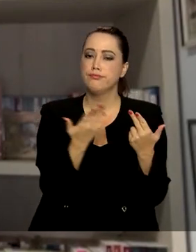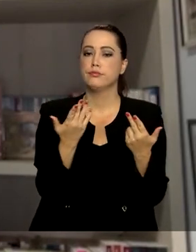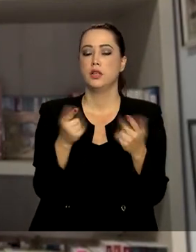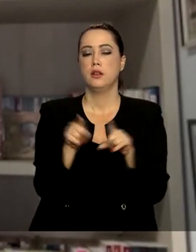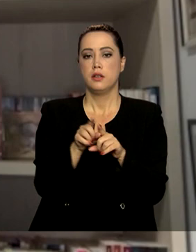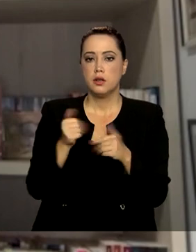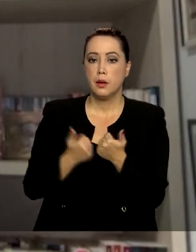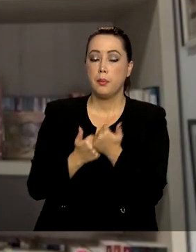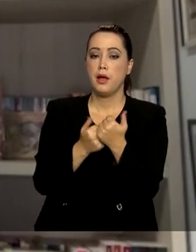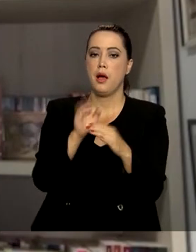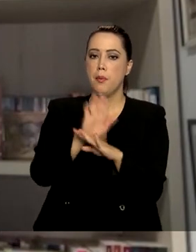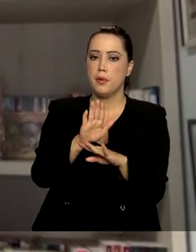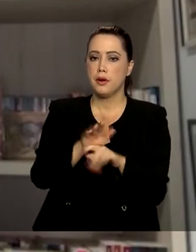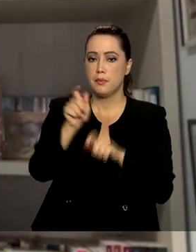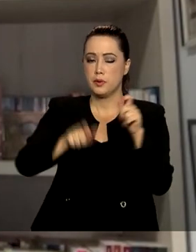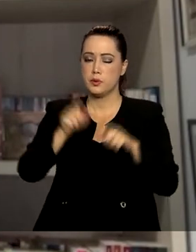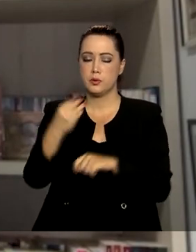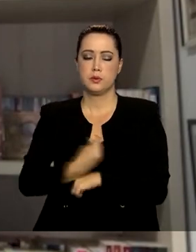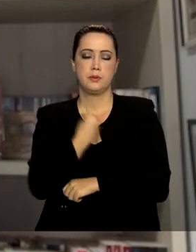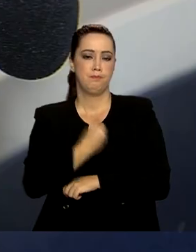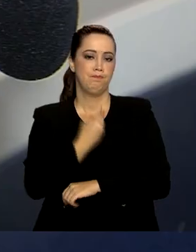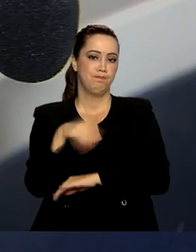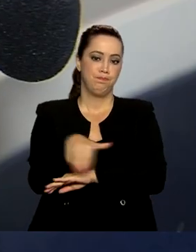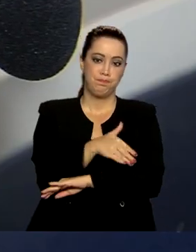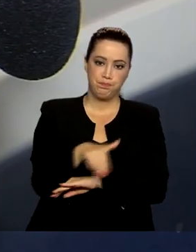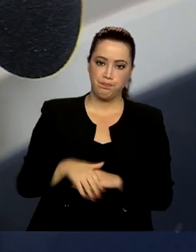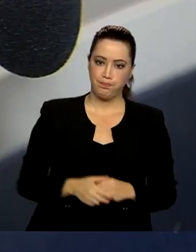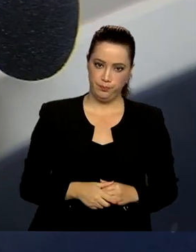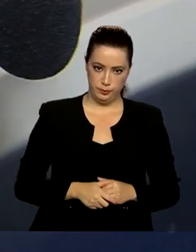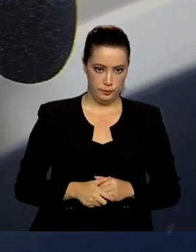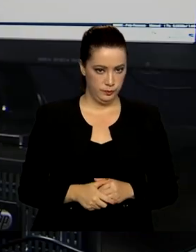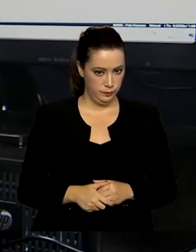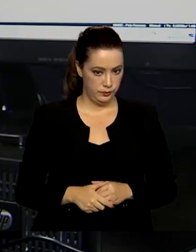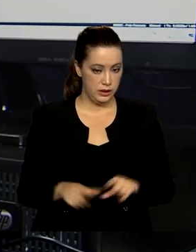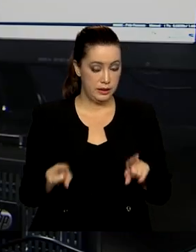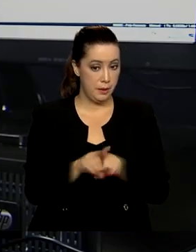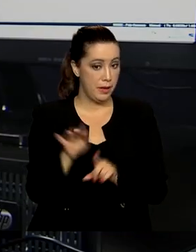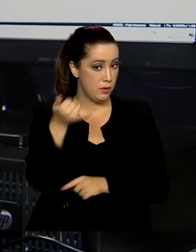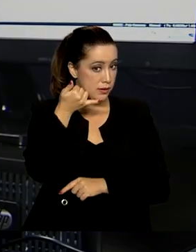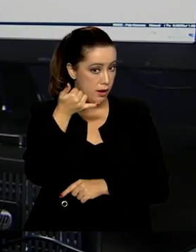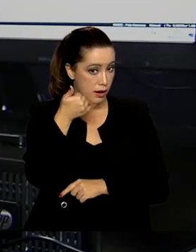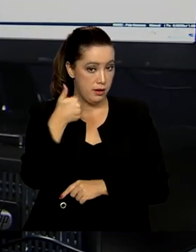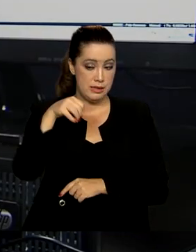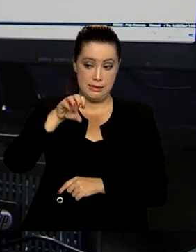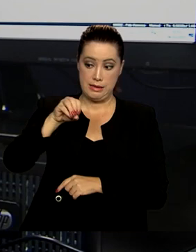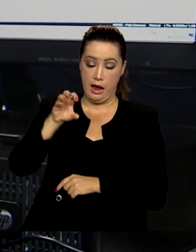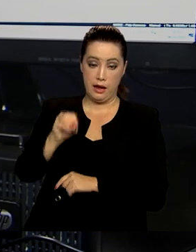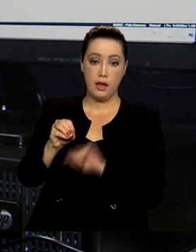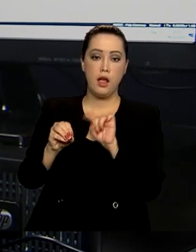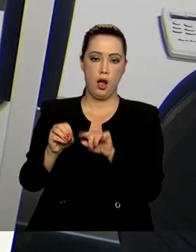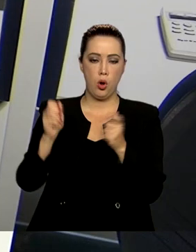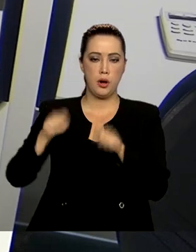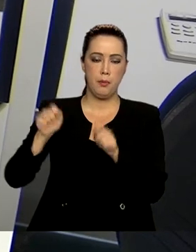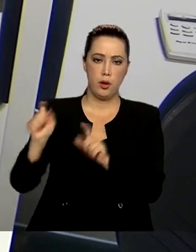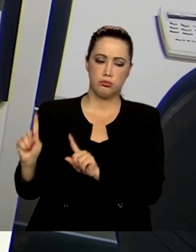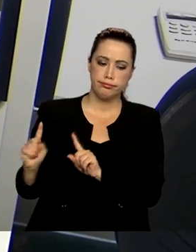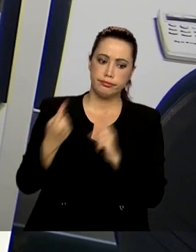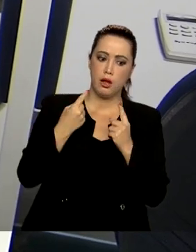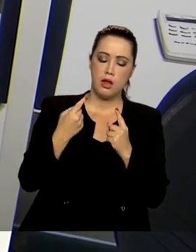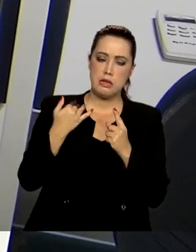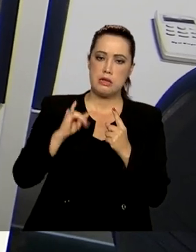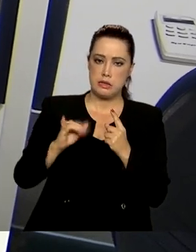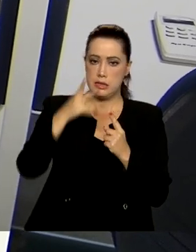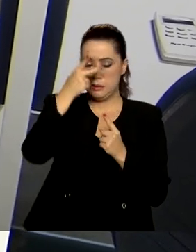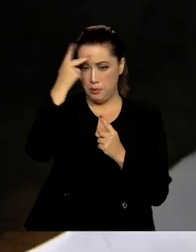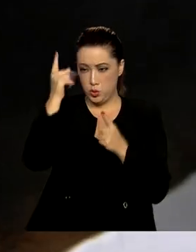abrigar e proteger moradores de rua. Também foi anunciado que o Disque 100 foi reforçado para atender denúncias de violência